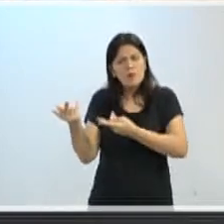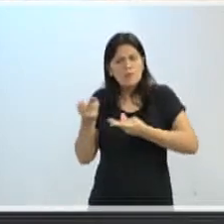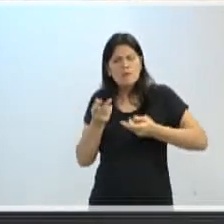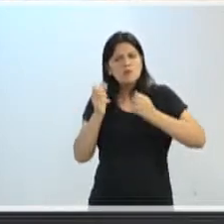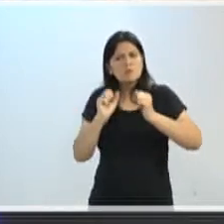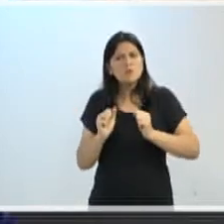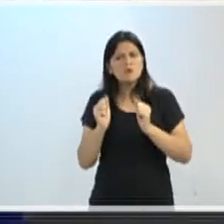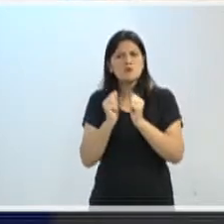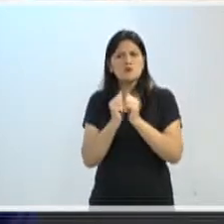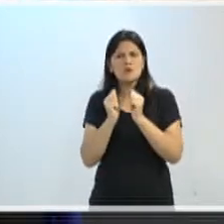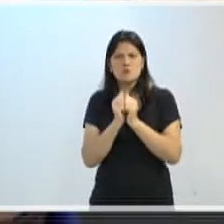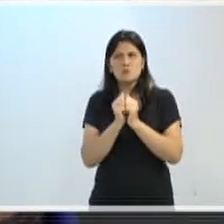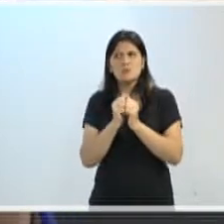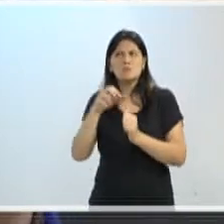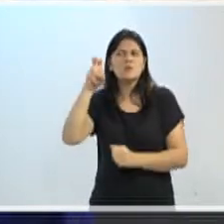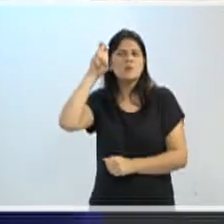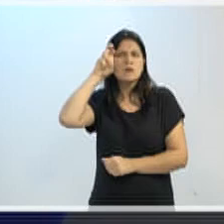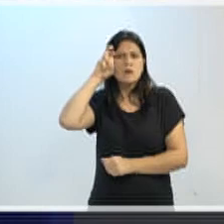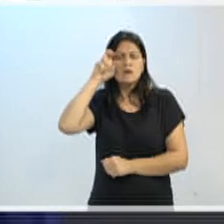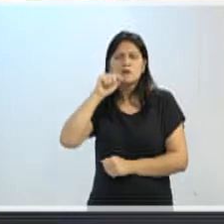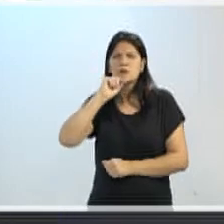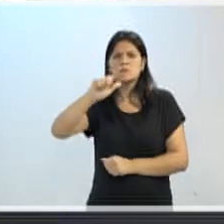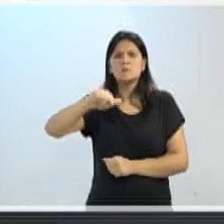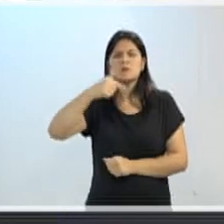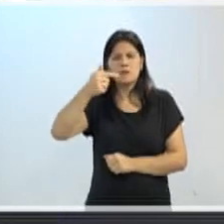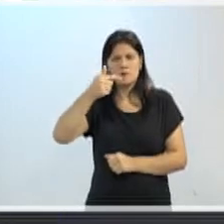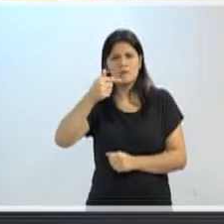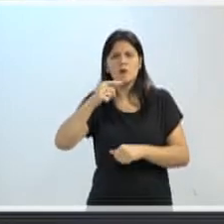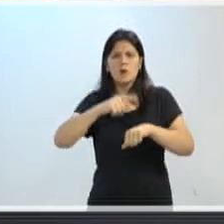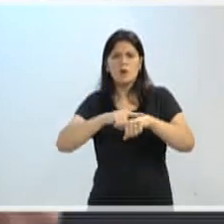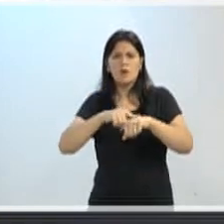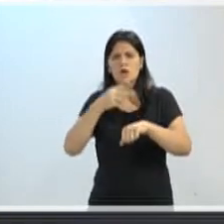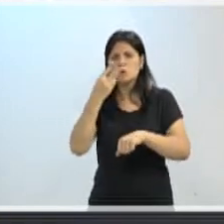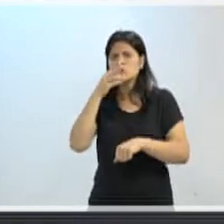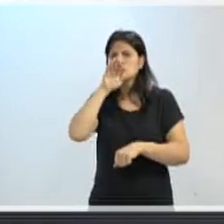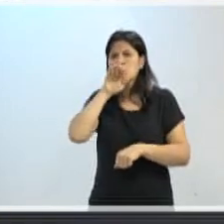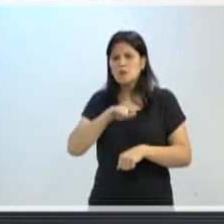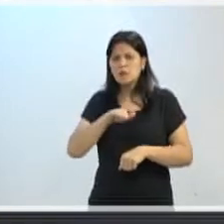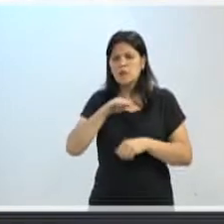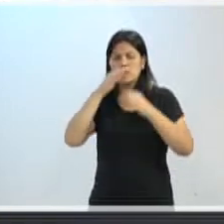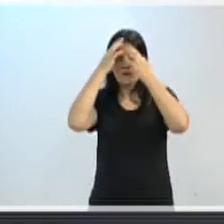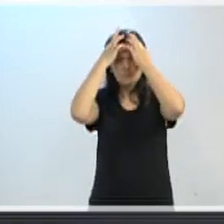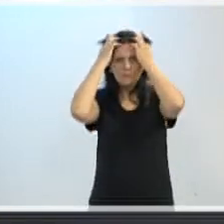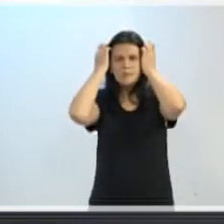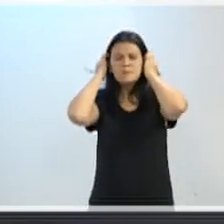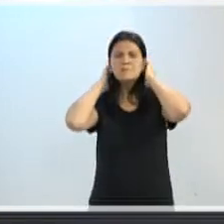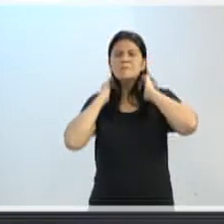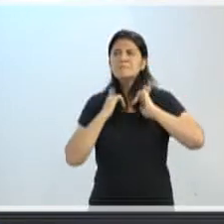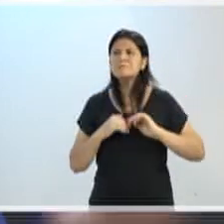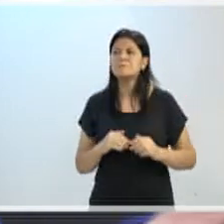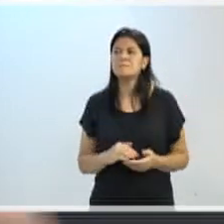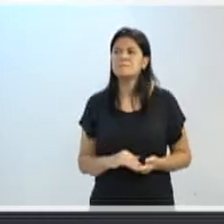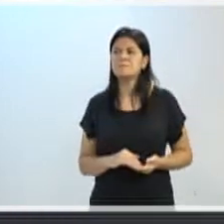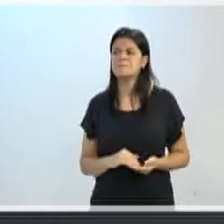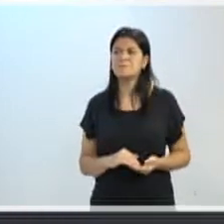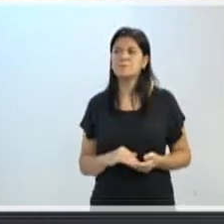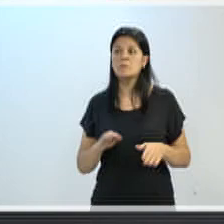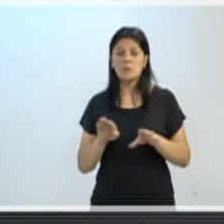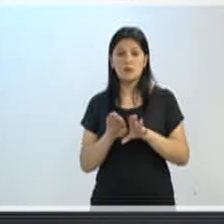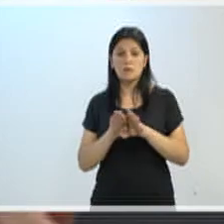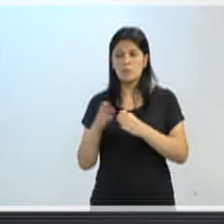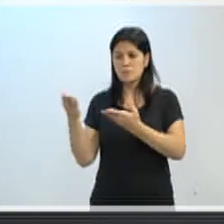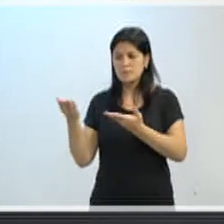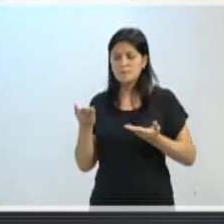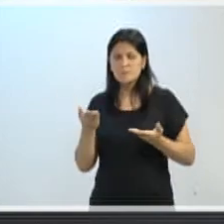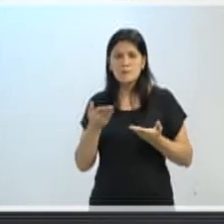estar presente conosco na quinta-feira da semana que vem, às duas horas da tarde, na nossa comissão de transportes e já aproveito também para convidar todos os